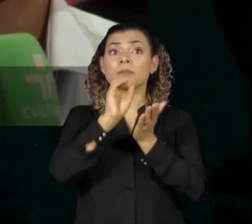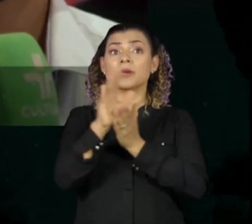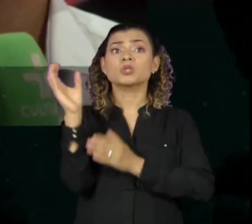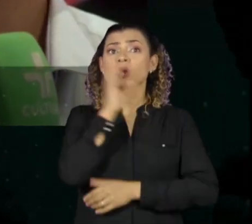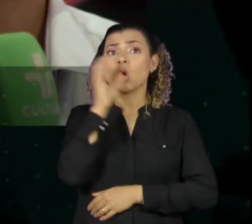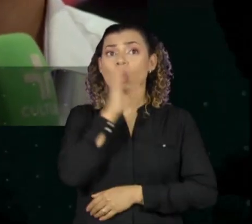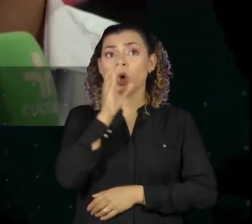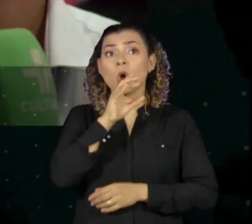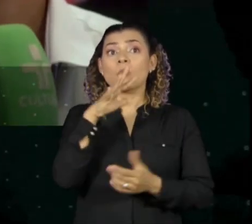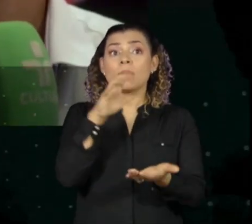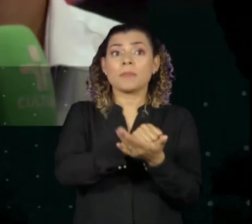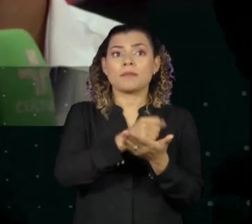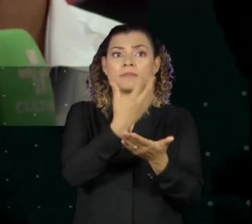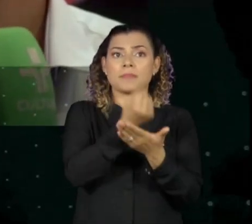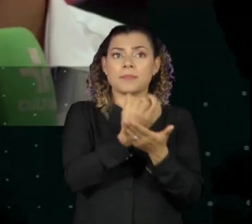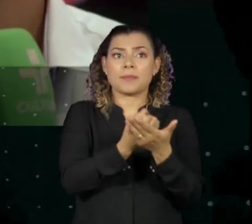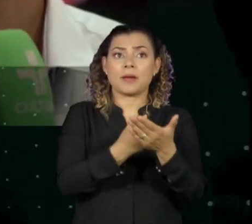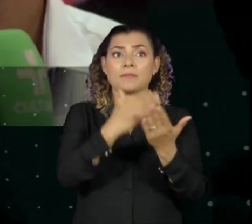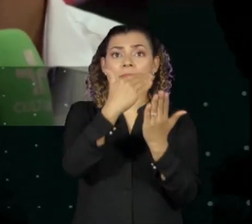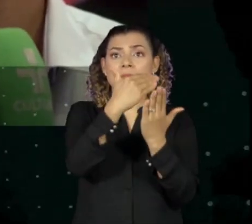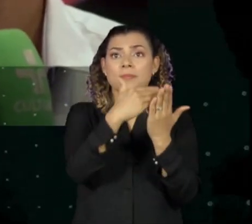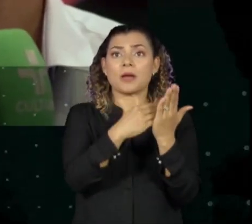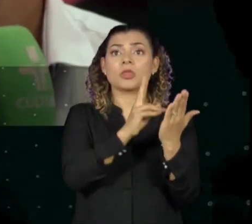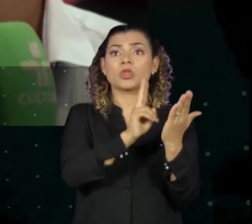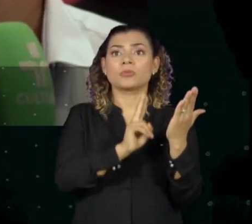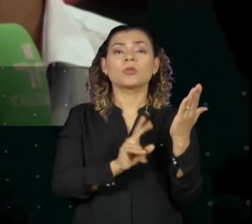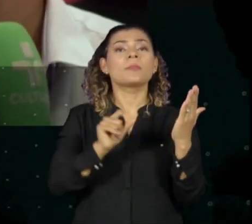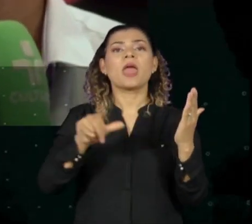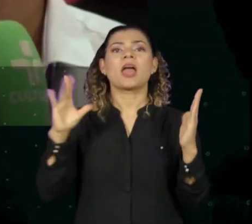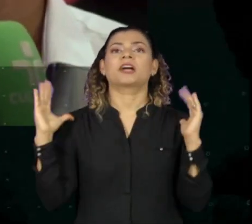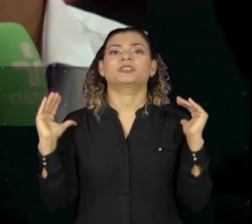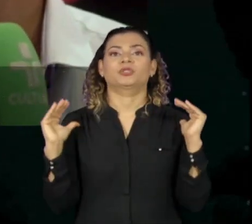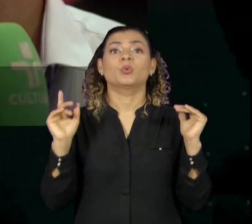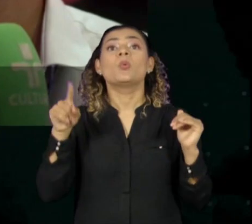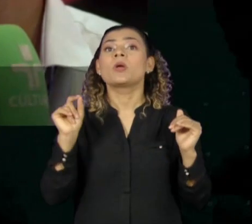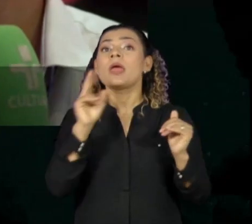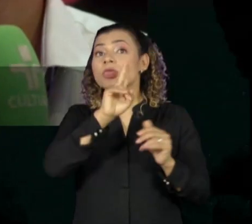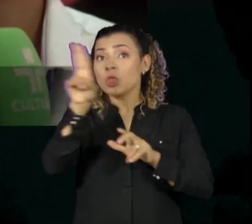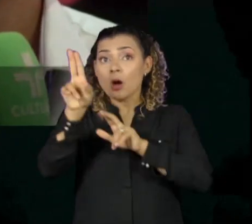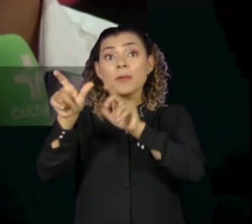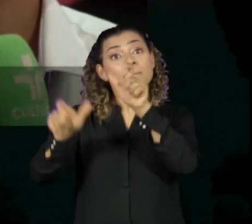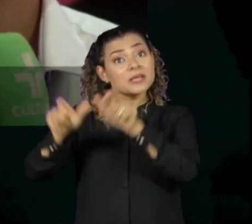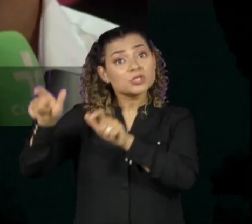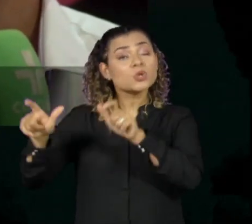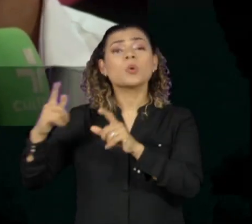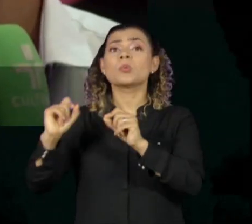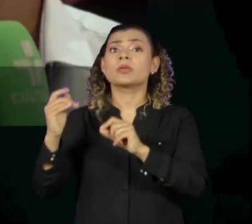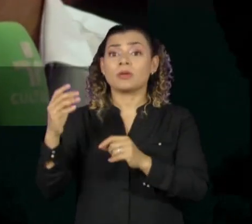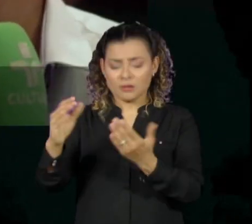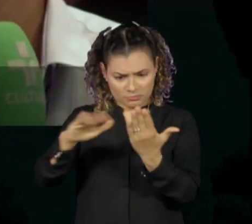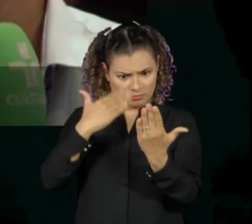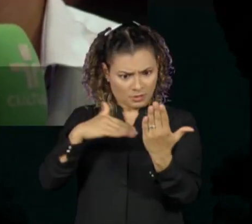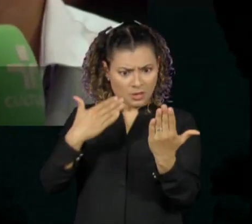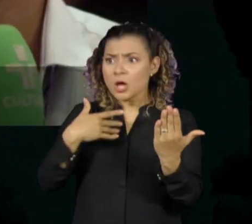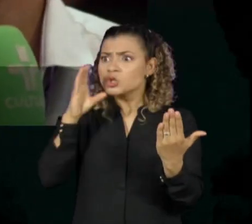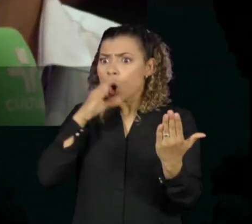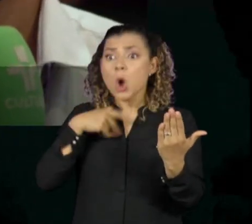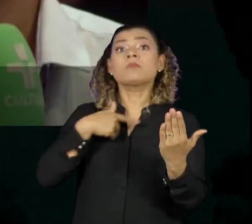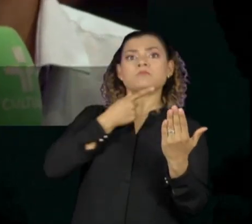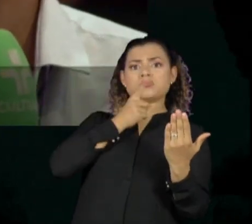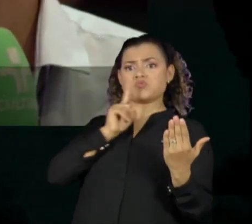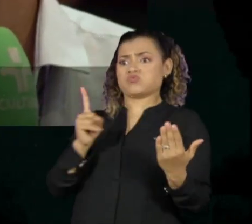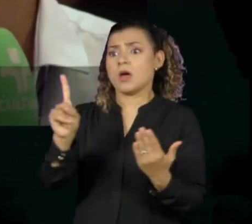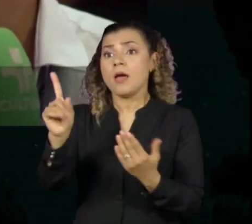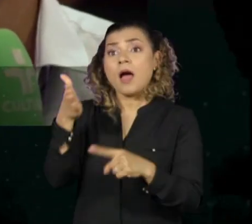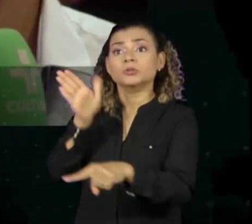cadastram dentro do app. Nominada de anjos. Os anjos são as pessoas que vão receber o seu pedido de socorro e vão poder ir até ela,